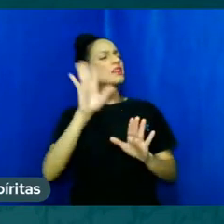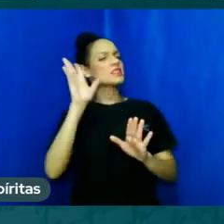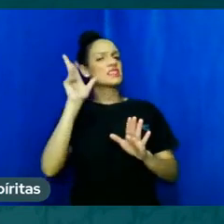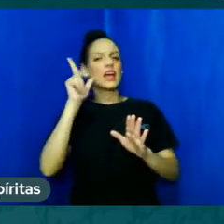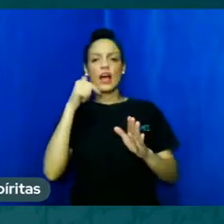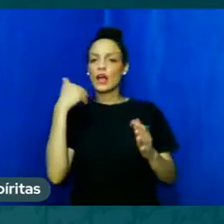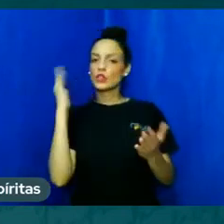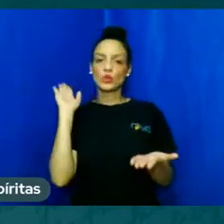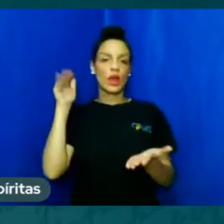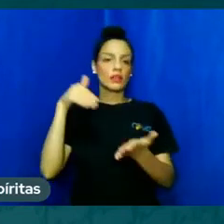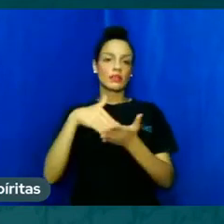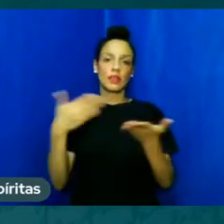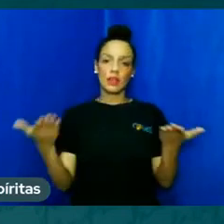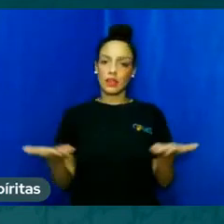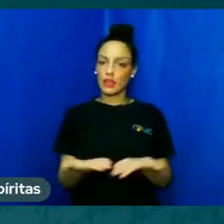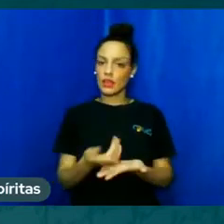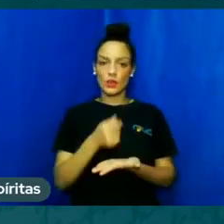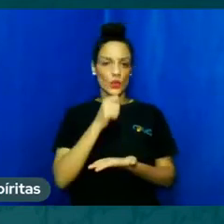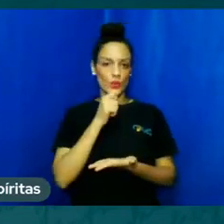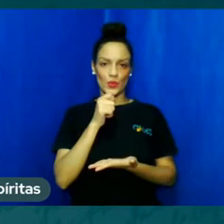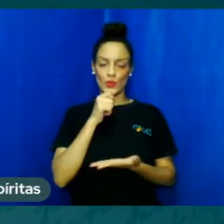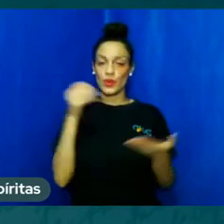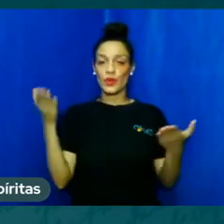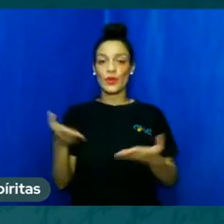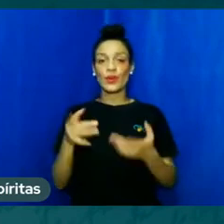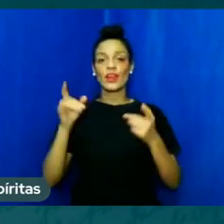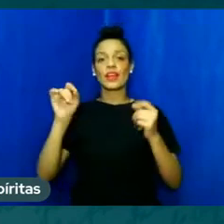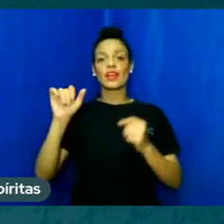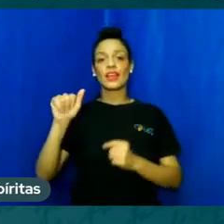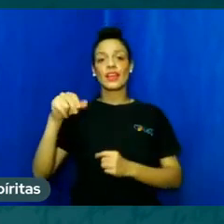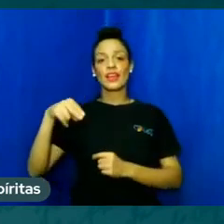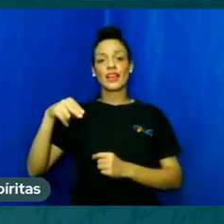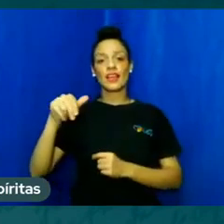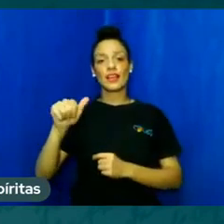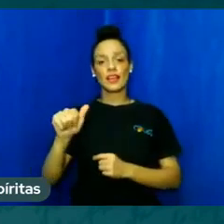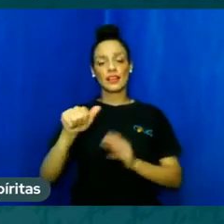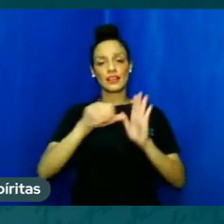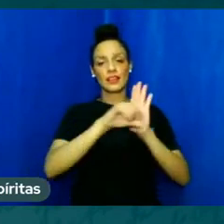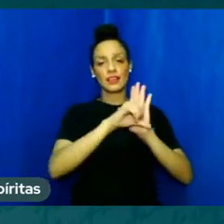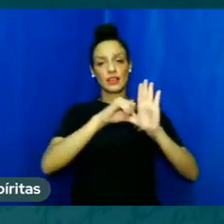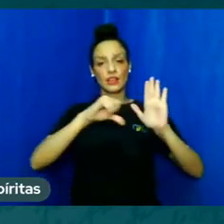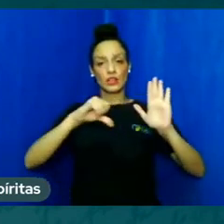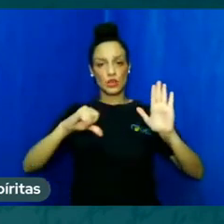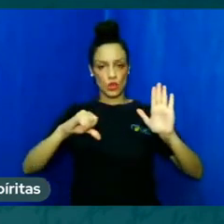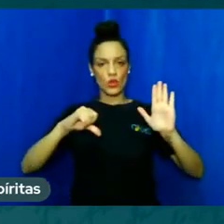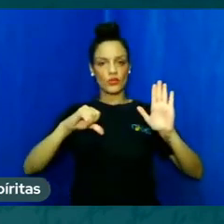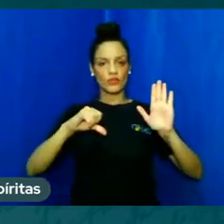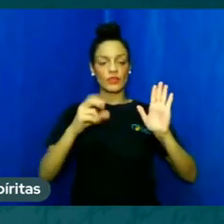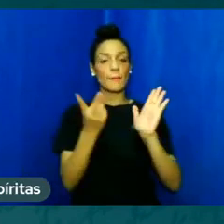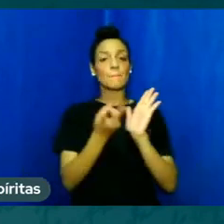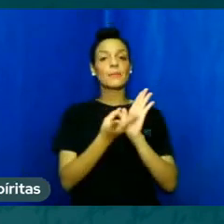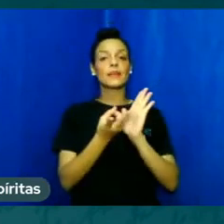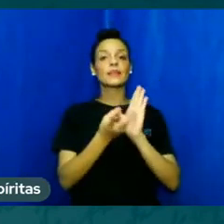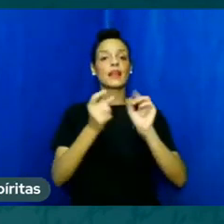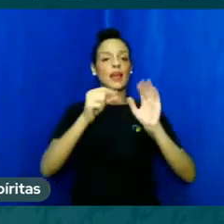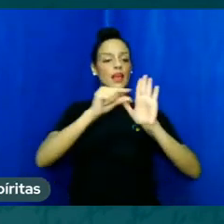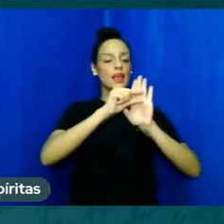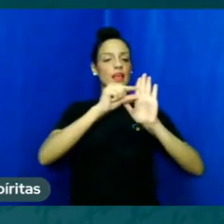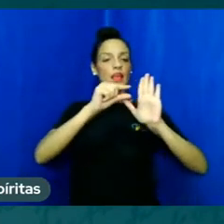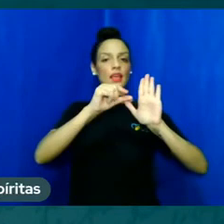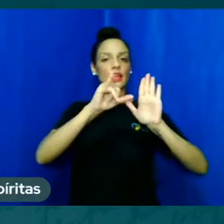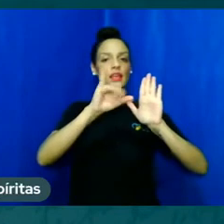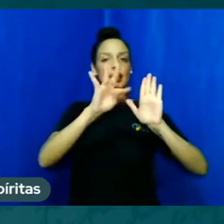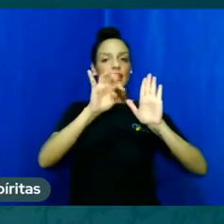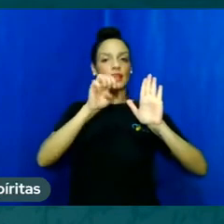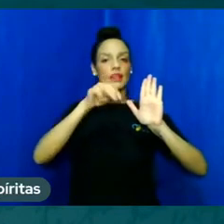Então, nós vamos agora para a Ana. Tópico 9, Ana. Ainda desse item 4, né? Afirma